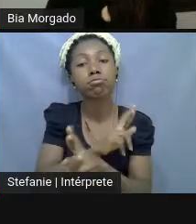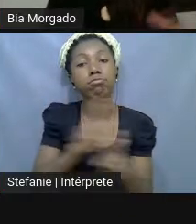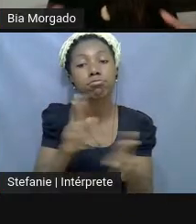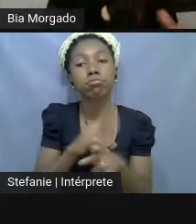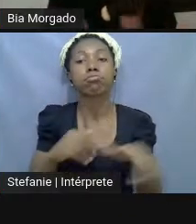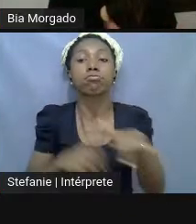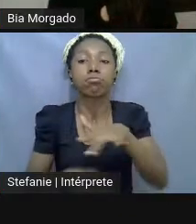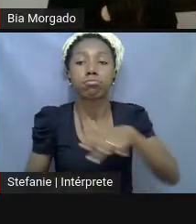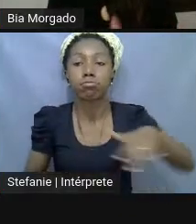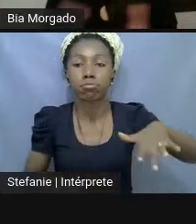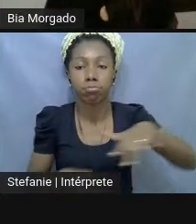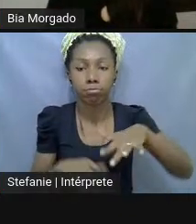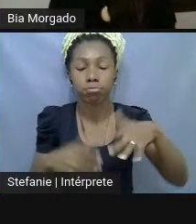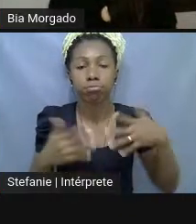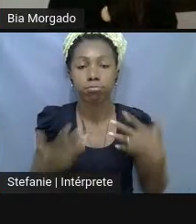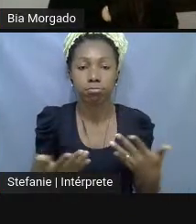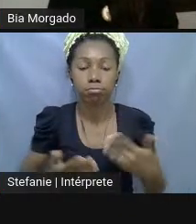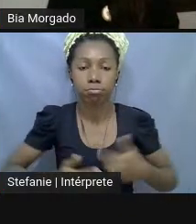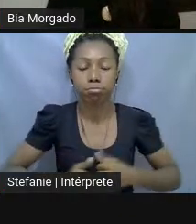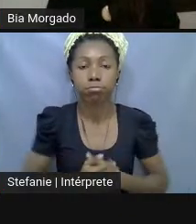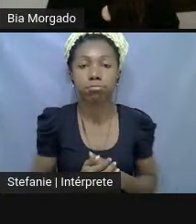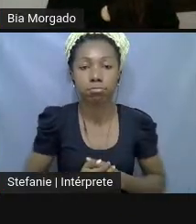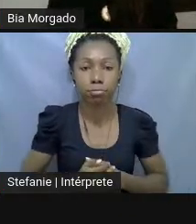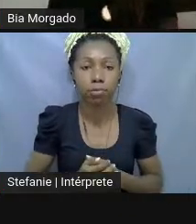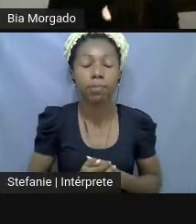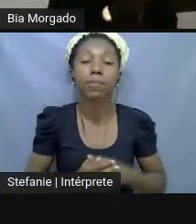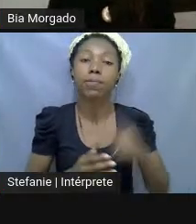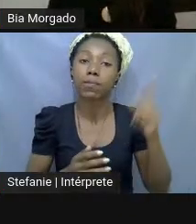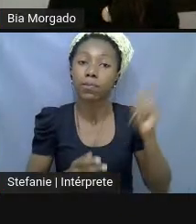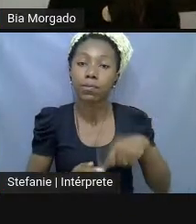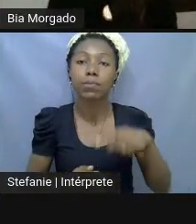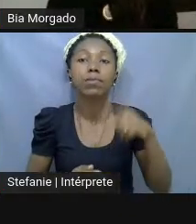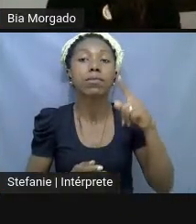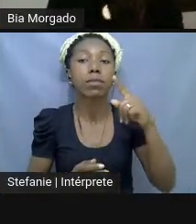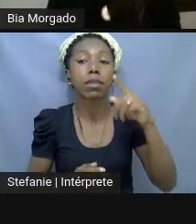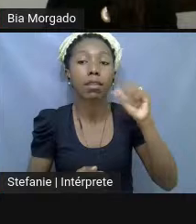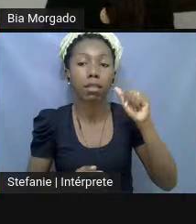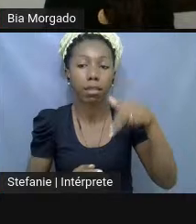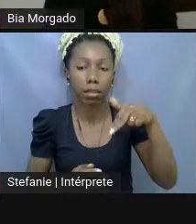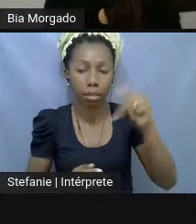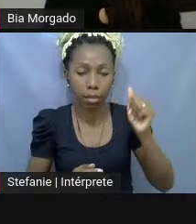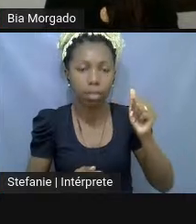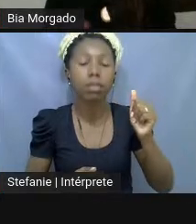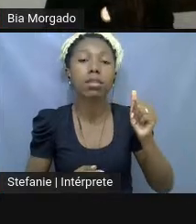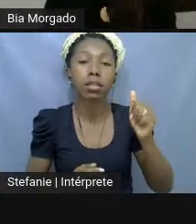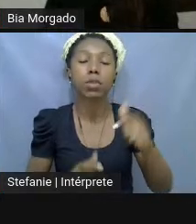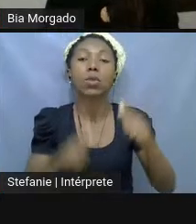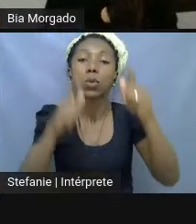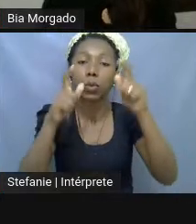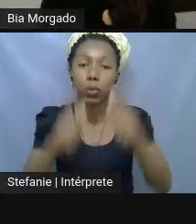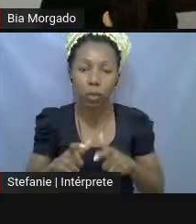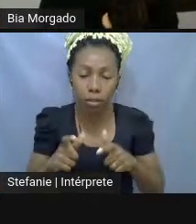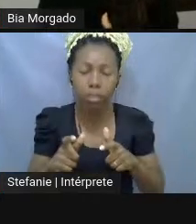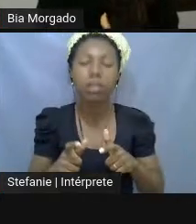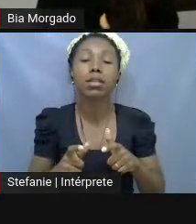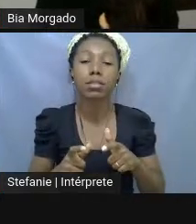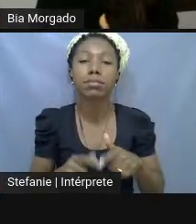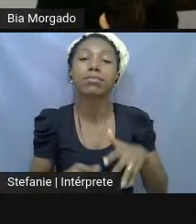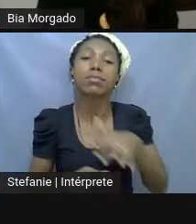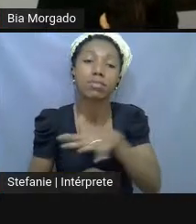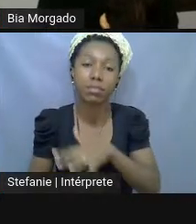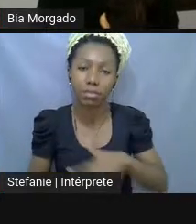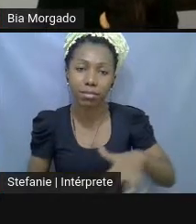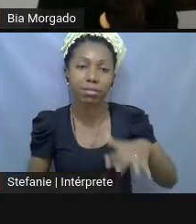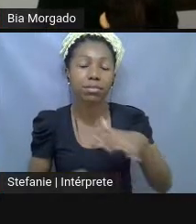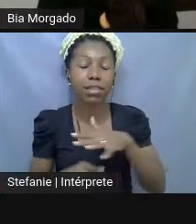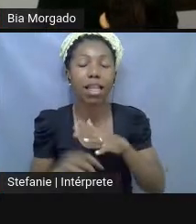e nesse sentido, o tempo todo a gente vai estar falando aqui, assim como a Ana, desse lugar, dessa fronteira entre